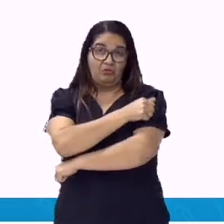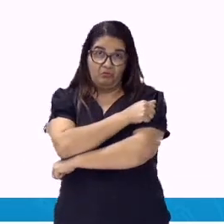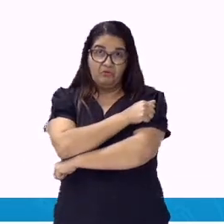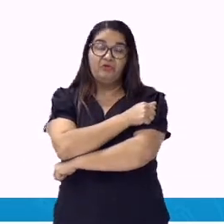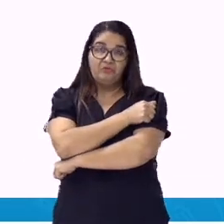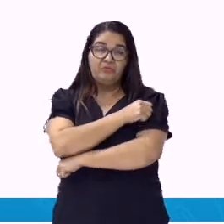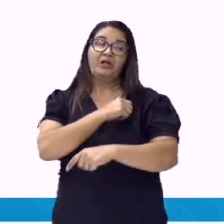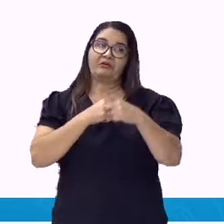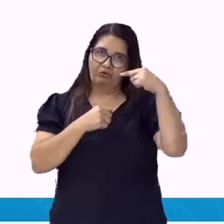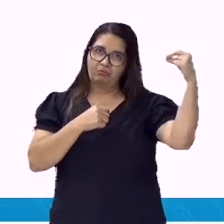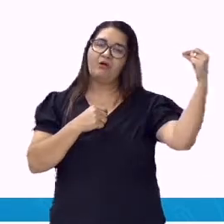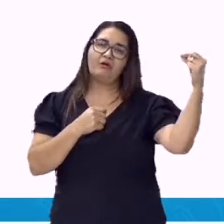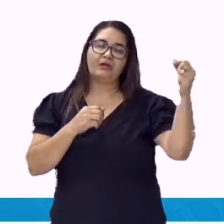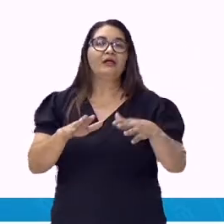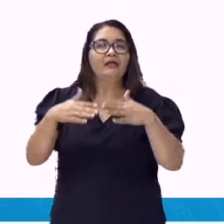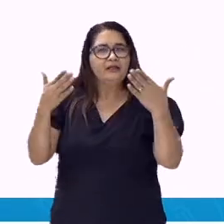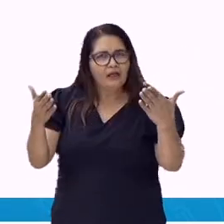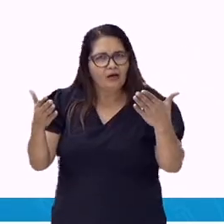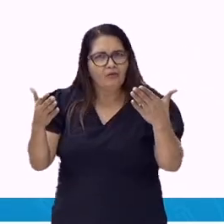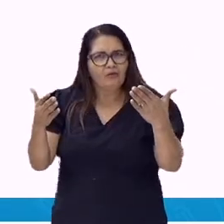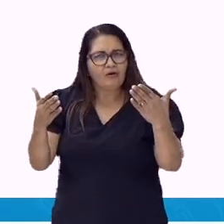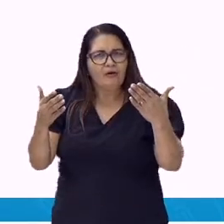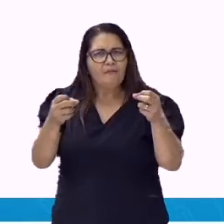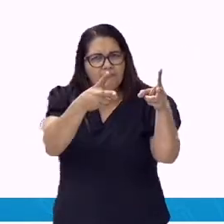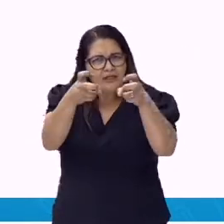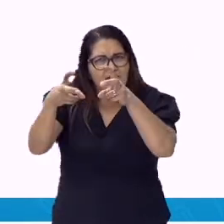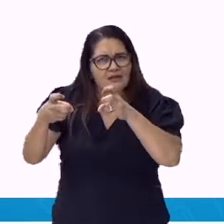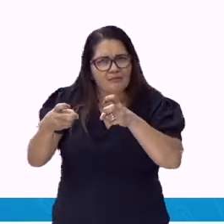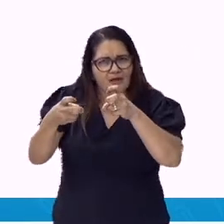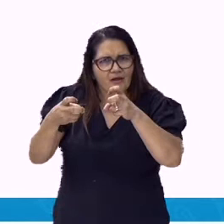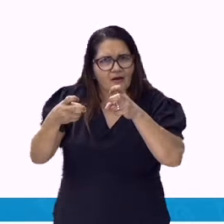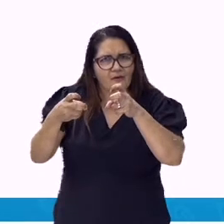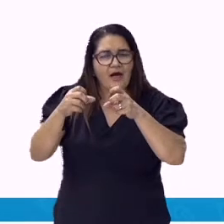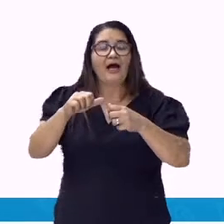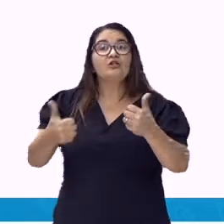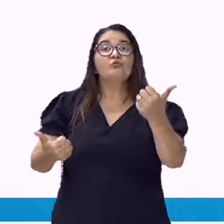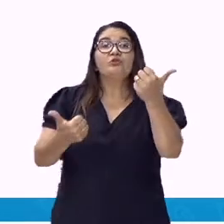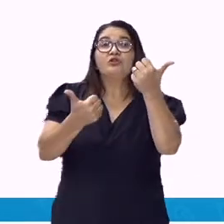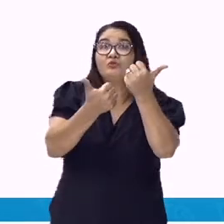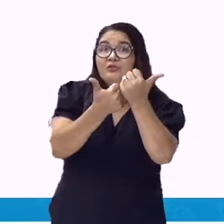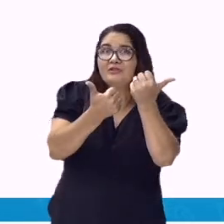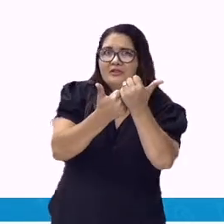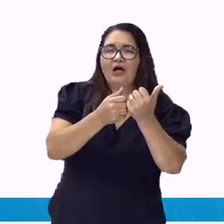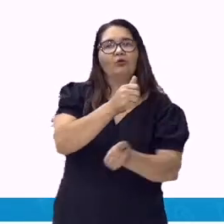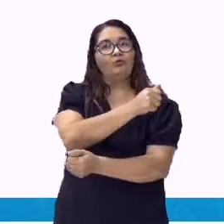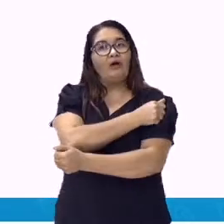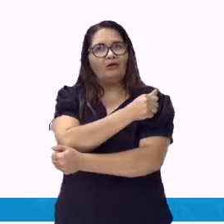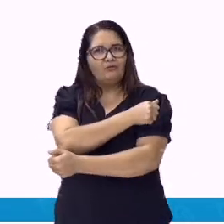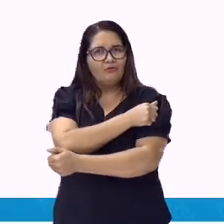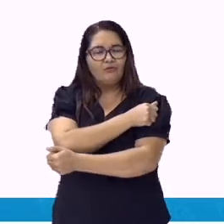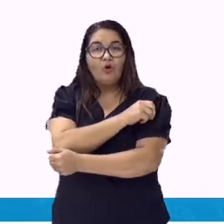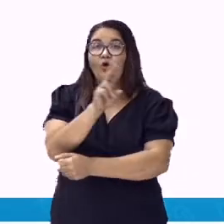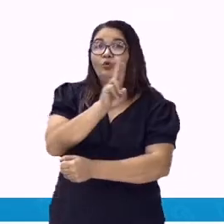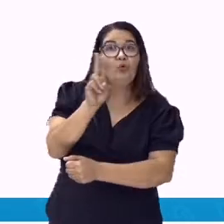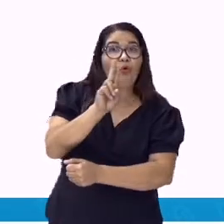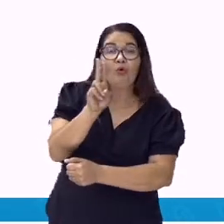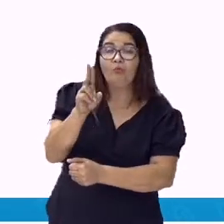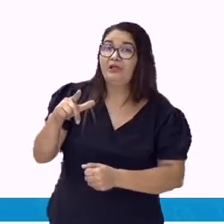nessa frase, está substituindo o termo aluno e está relacionando a segunda oração com a primeira.